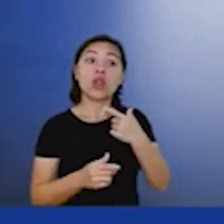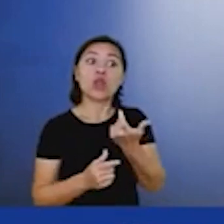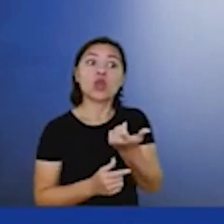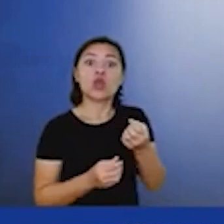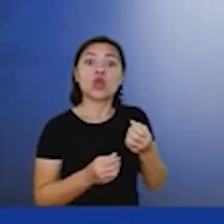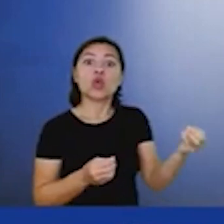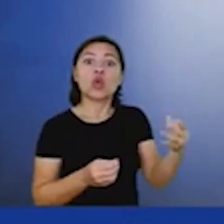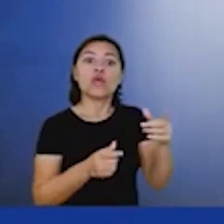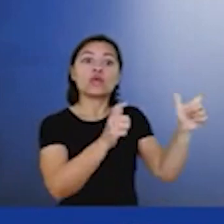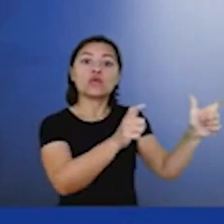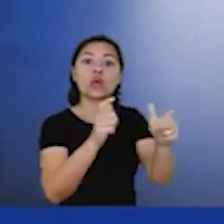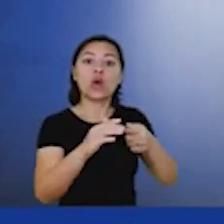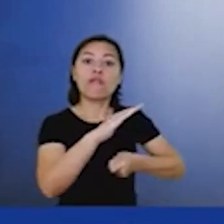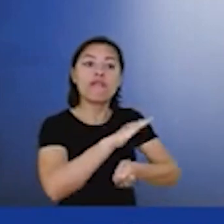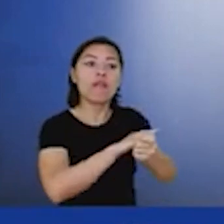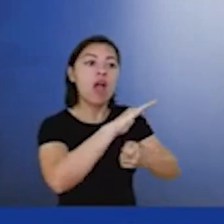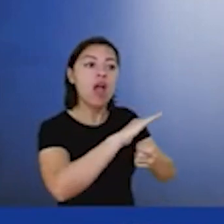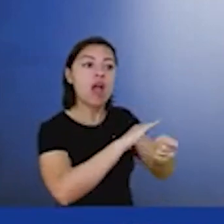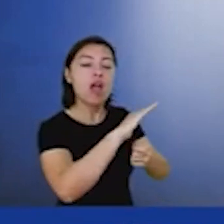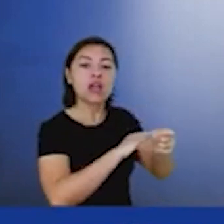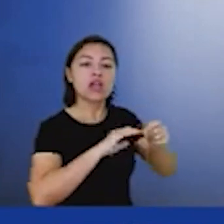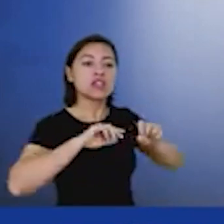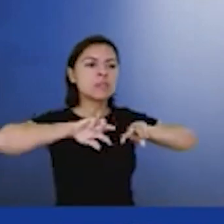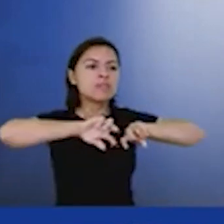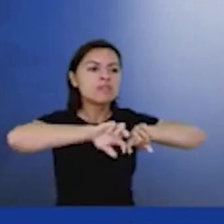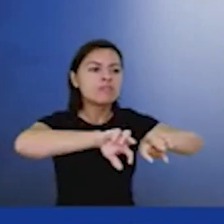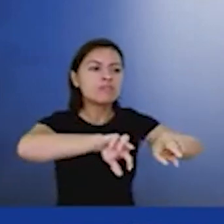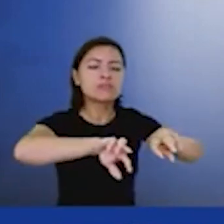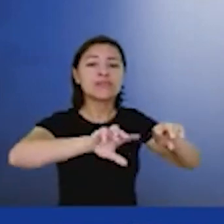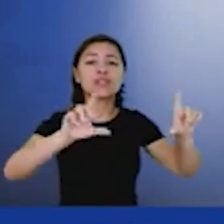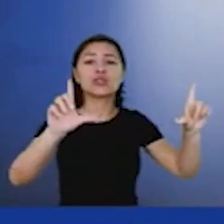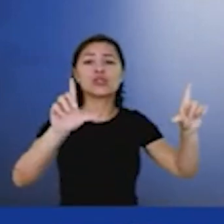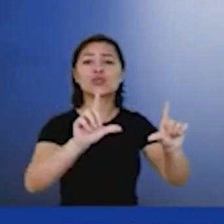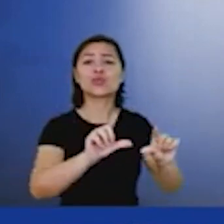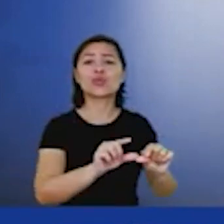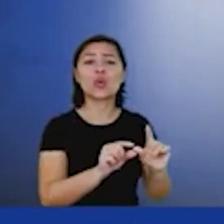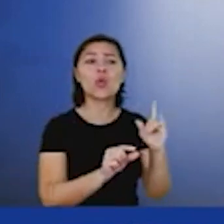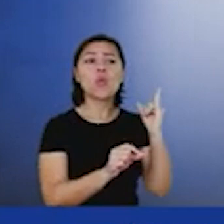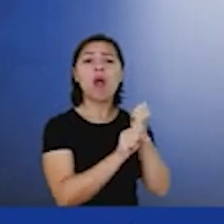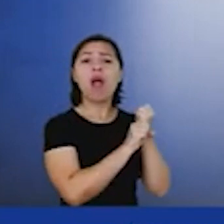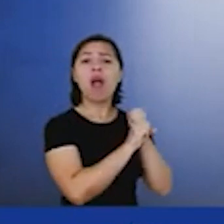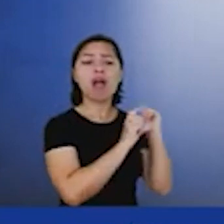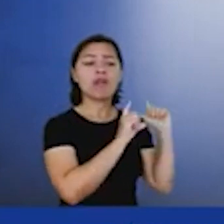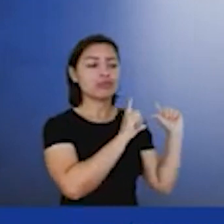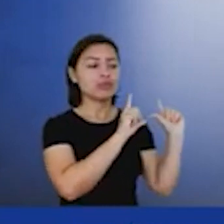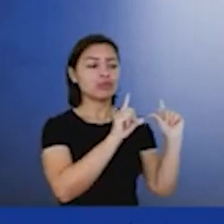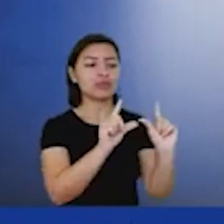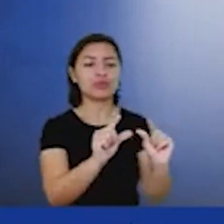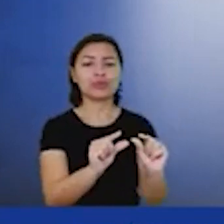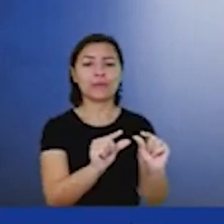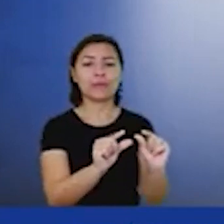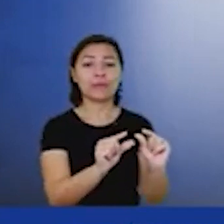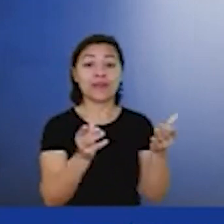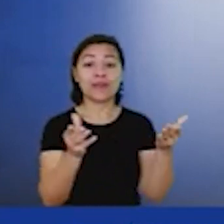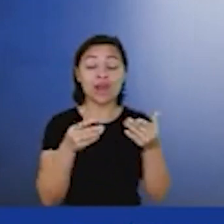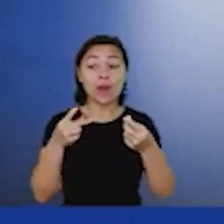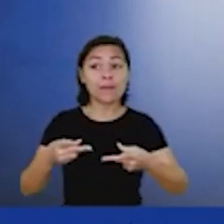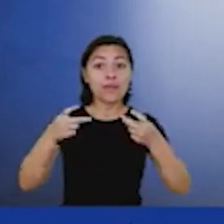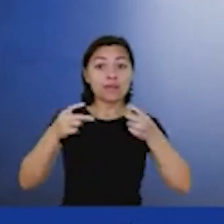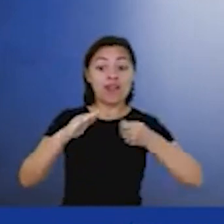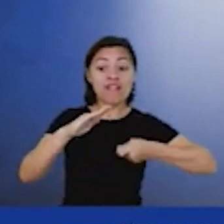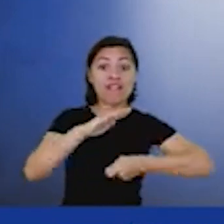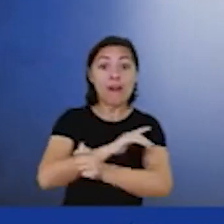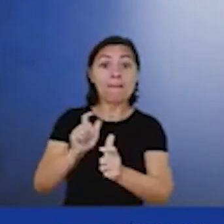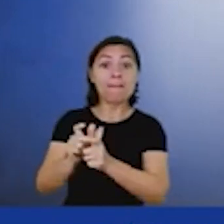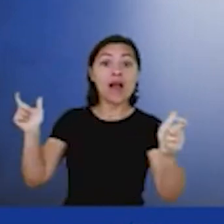investimento em novas frentes exploratórias, diminuiu bastante nos últimos anos e o que se tem visto é um investimento maior no aumento do fator